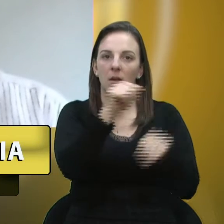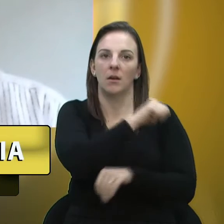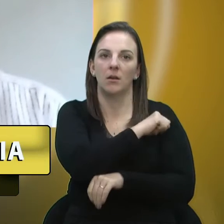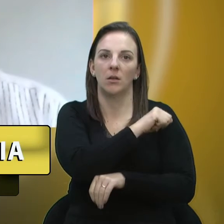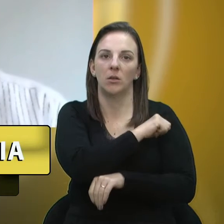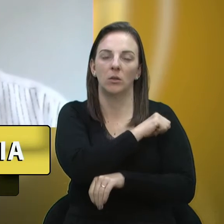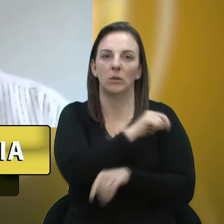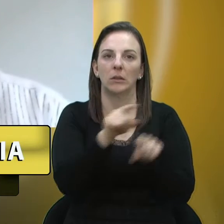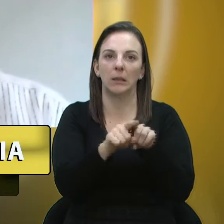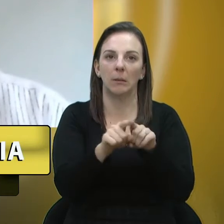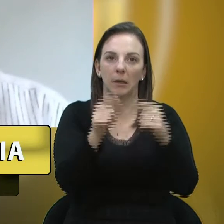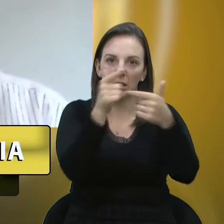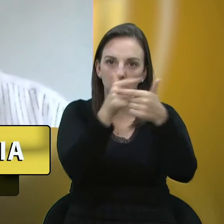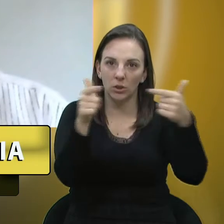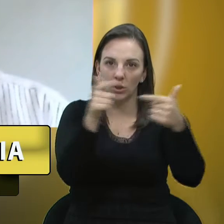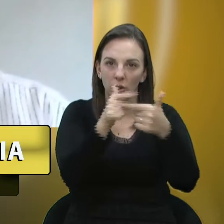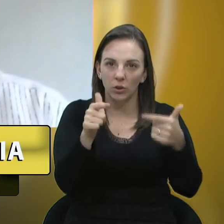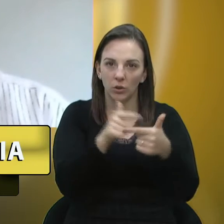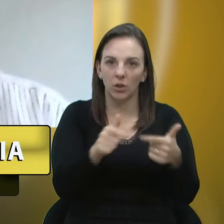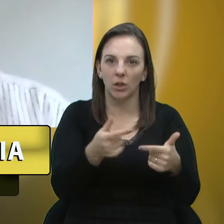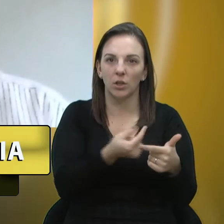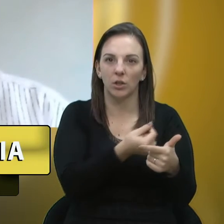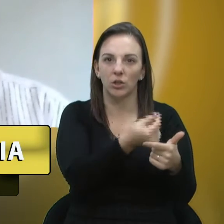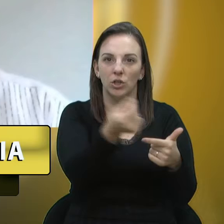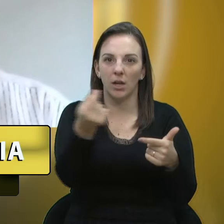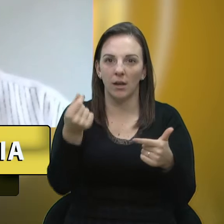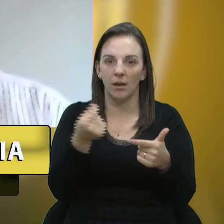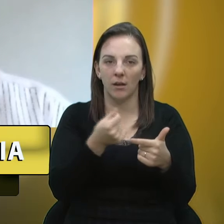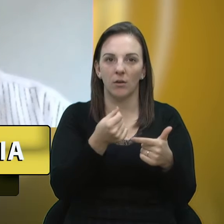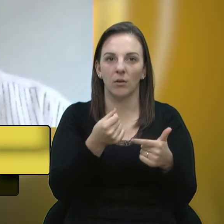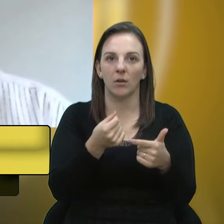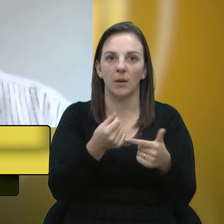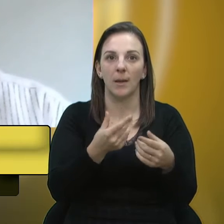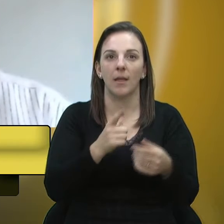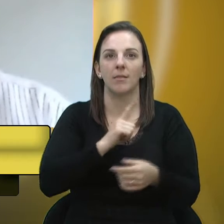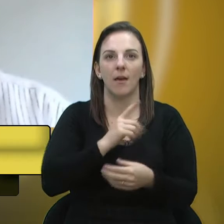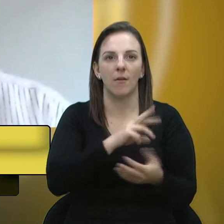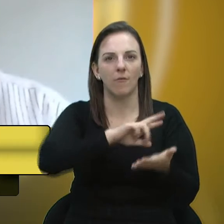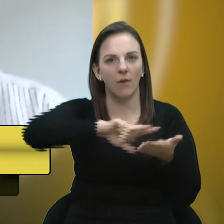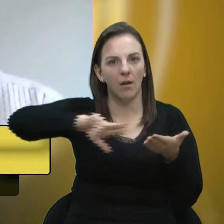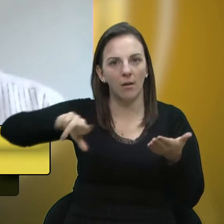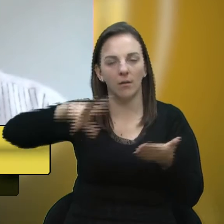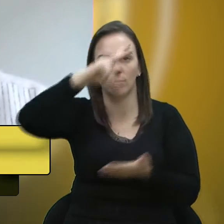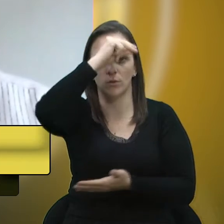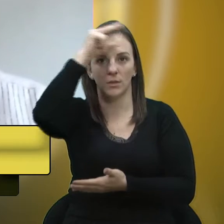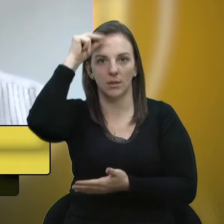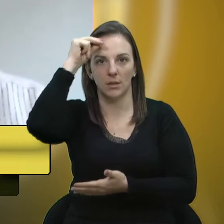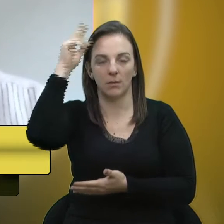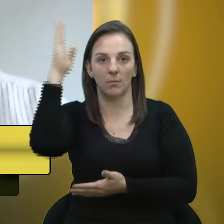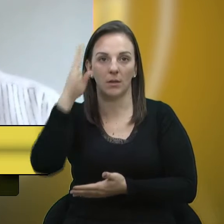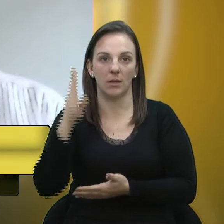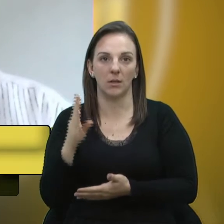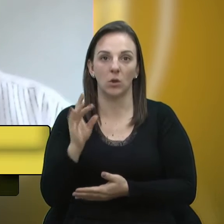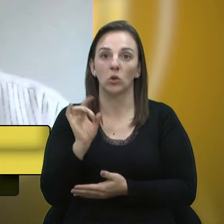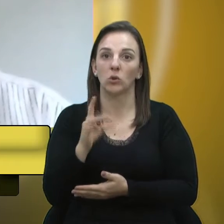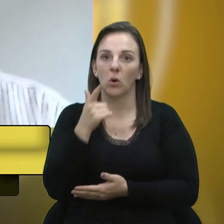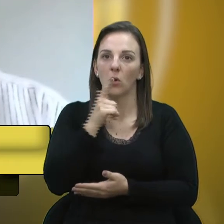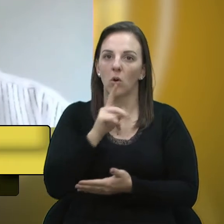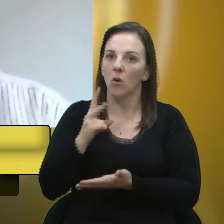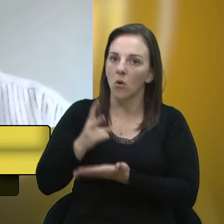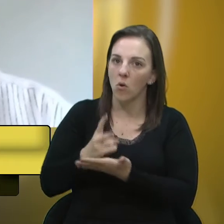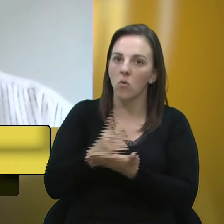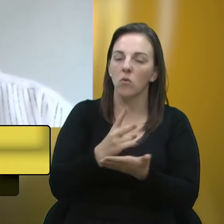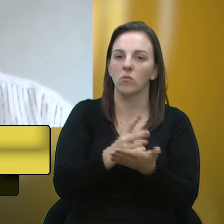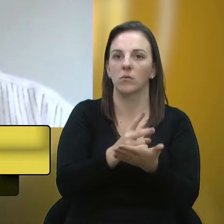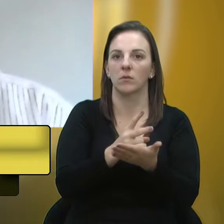entes federativos. E muitos municípios do Brasil só conseguem manter a sua educação pública municipal